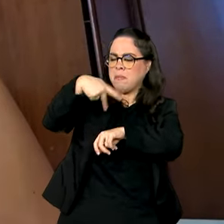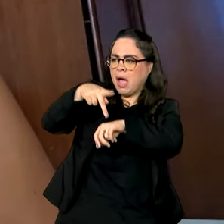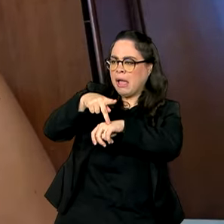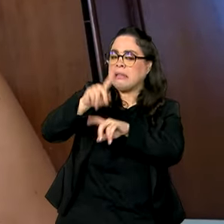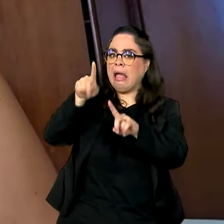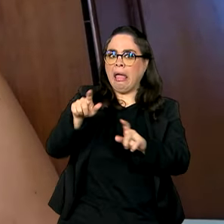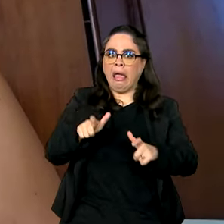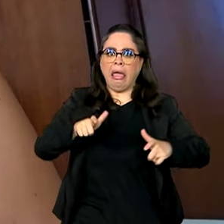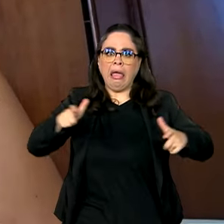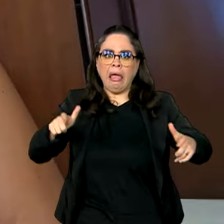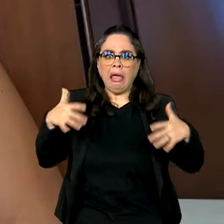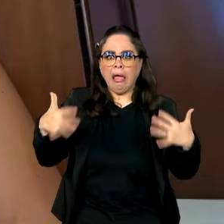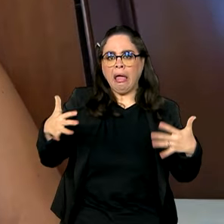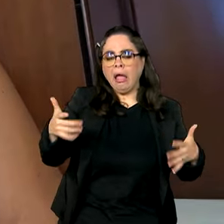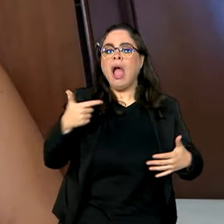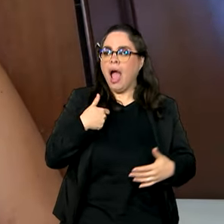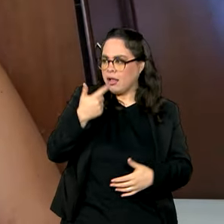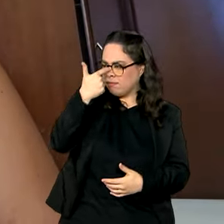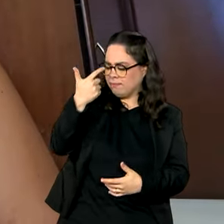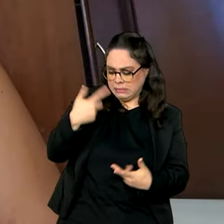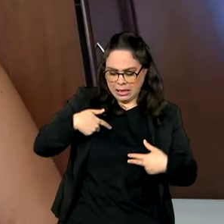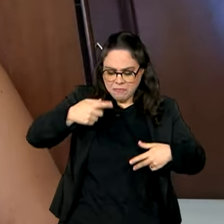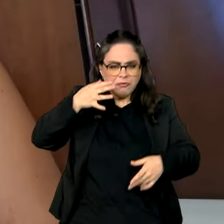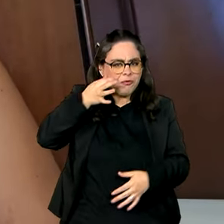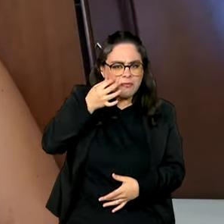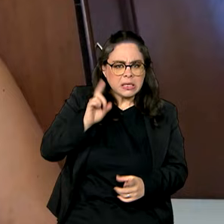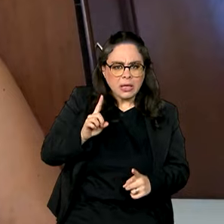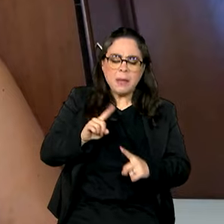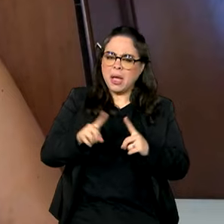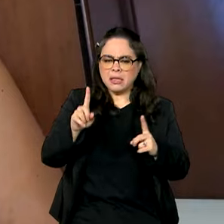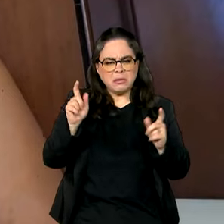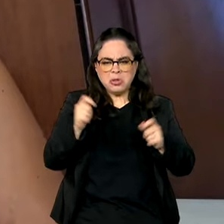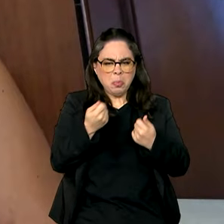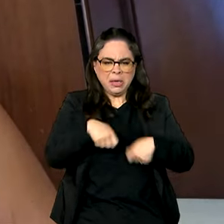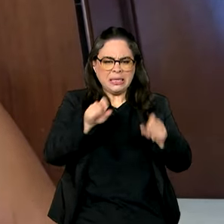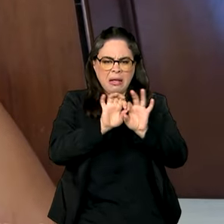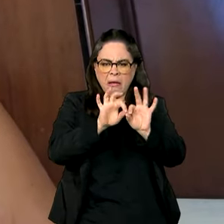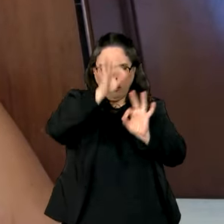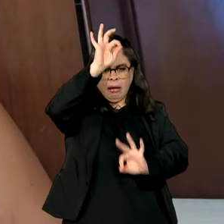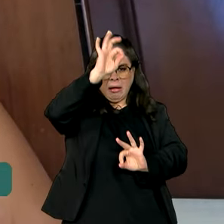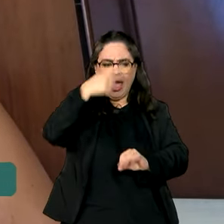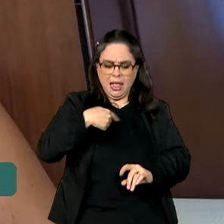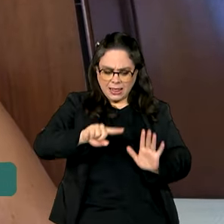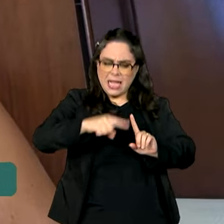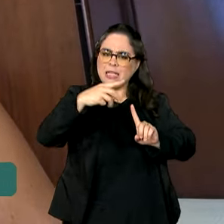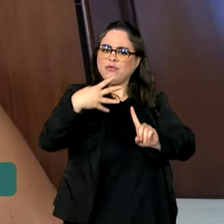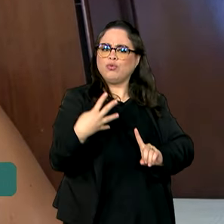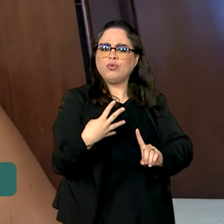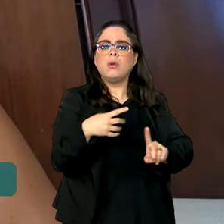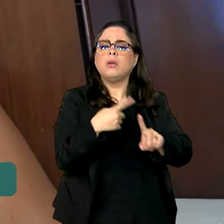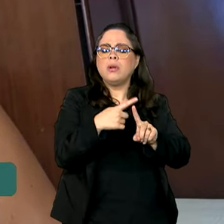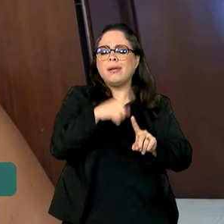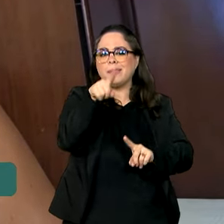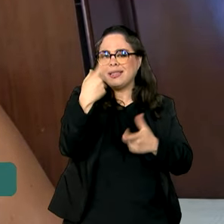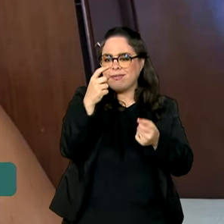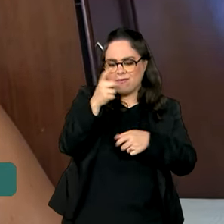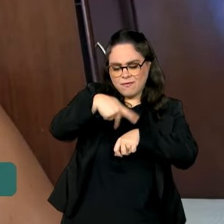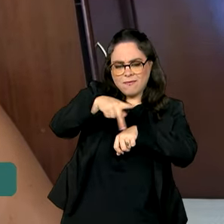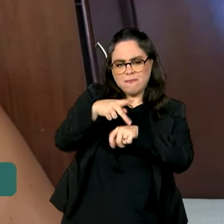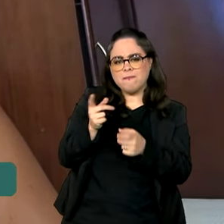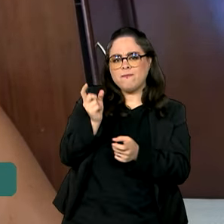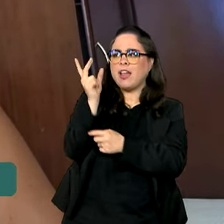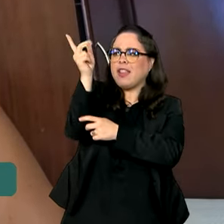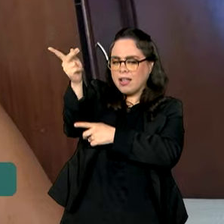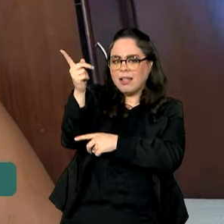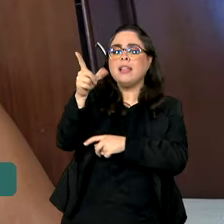Aí eu peguei isso como um desafio. Não pode ser algo pequeno, não precisa ser algo grandioso. Muita gente não sabe que para exportar tem muitos benefícios